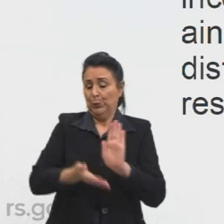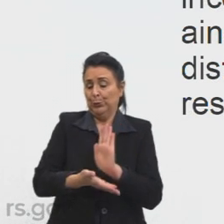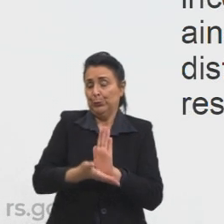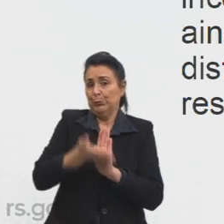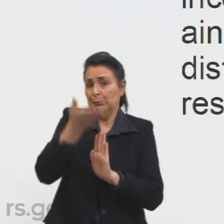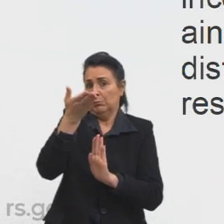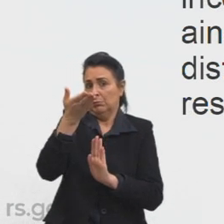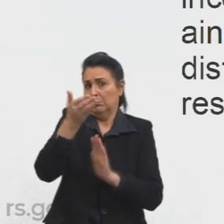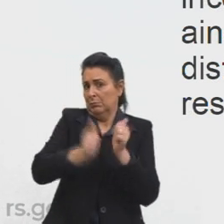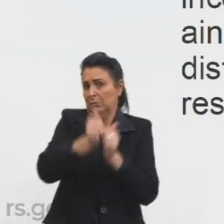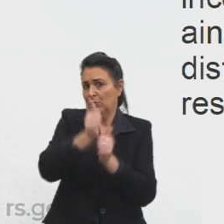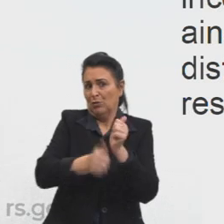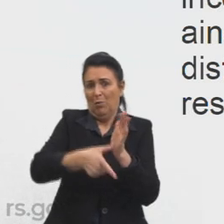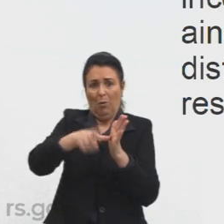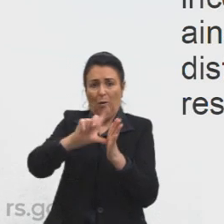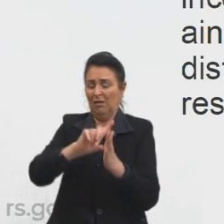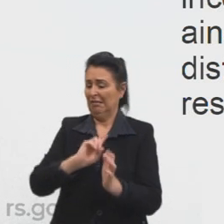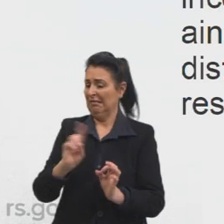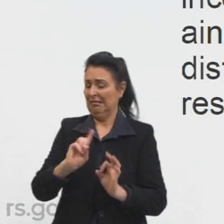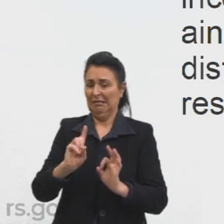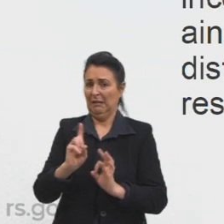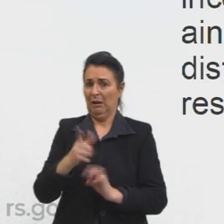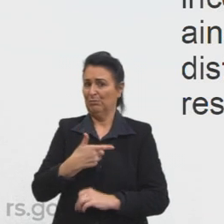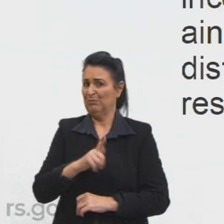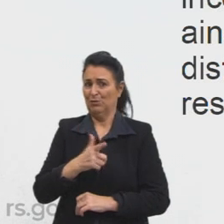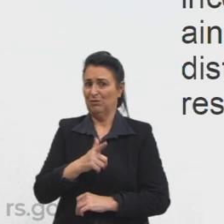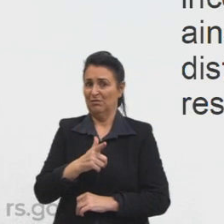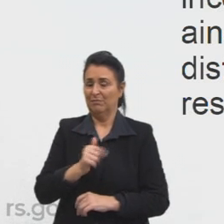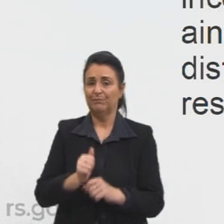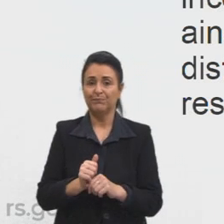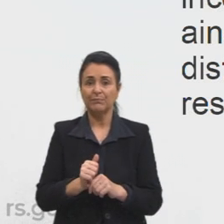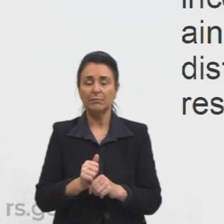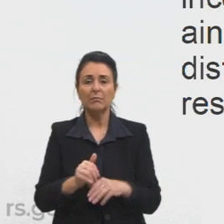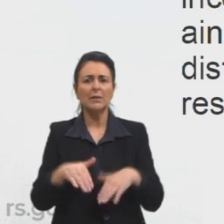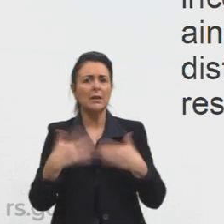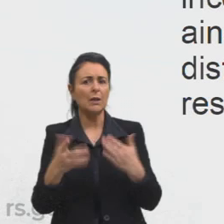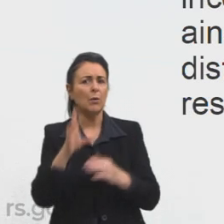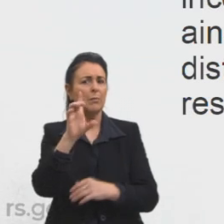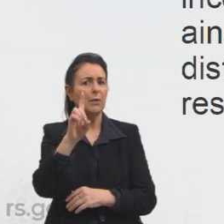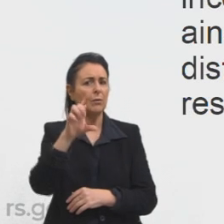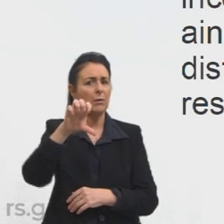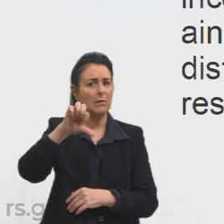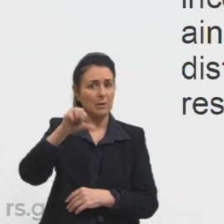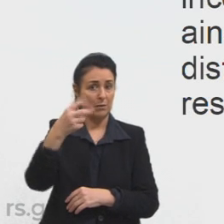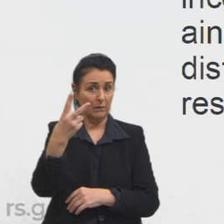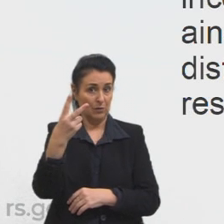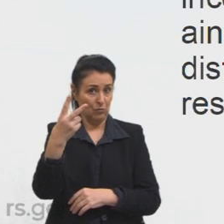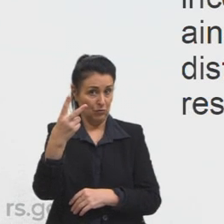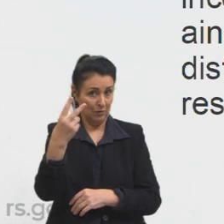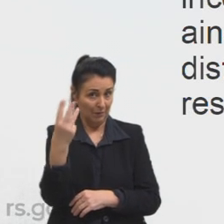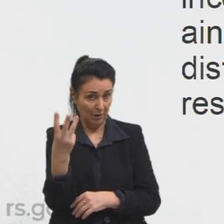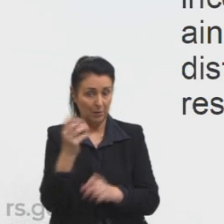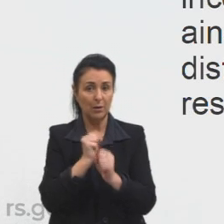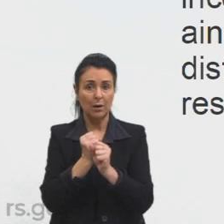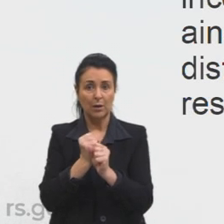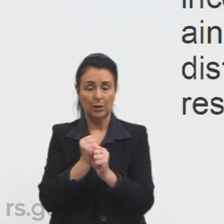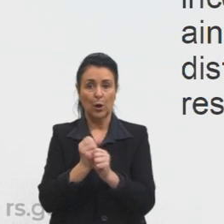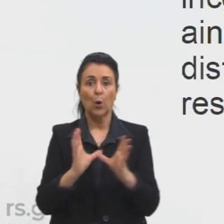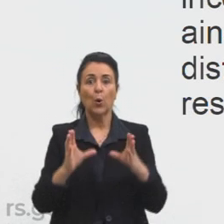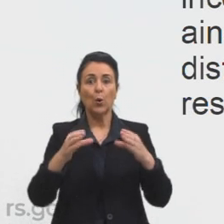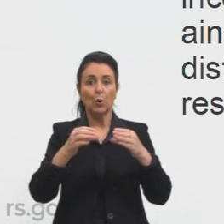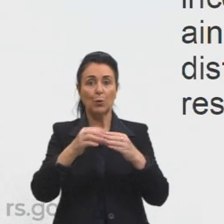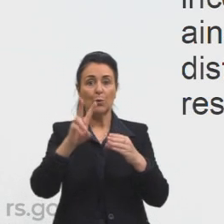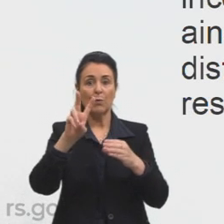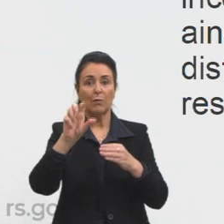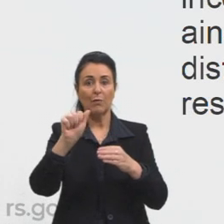isso não acontecia naquela época assim em 1923 a torcida do Vasco da